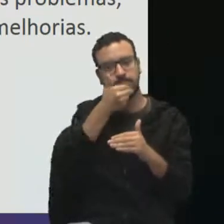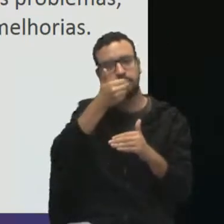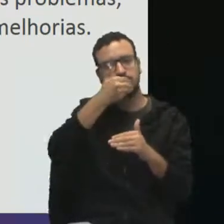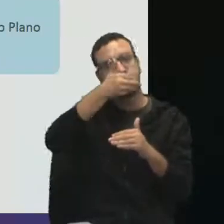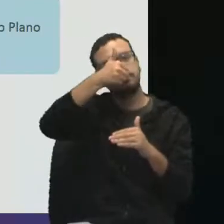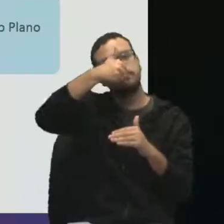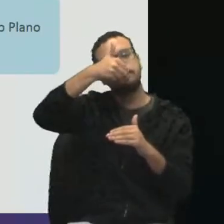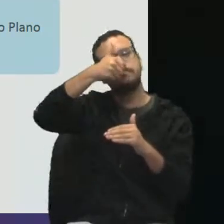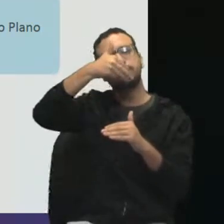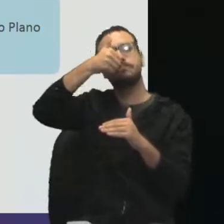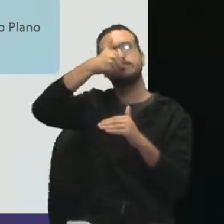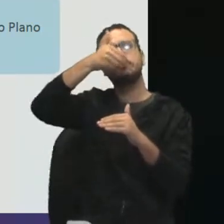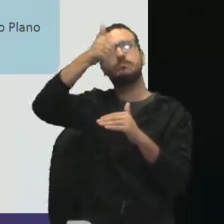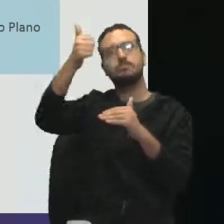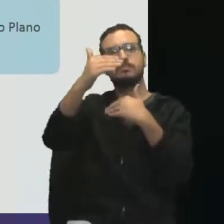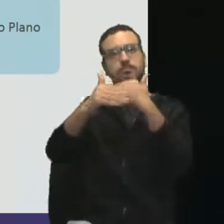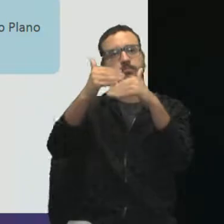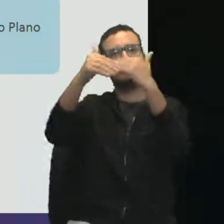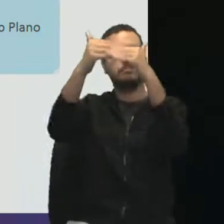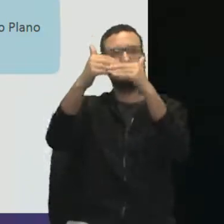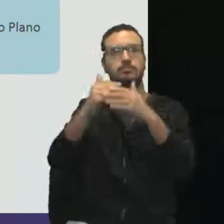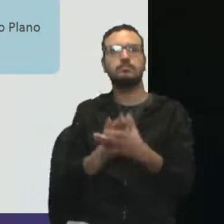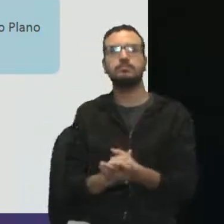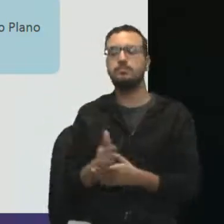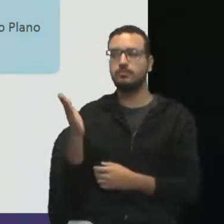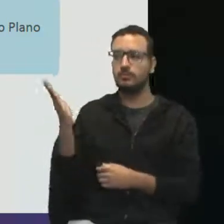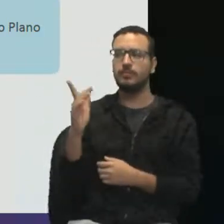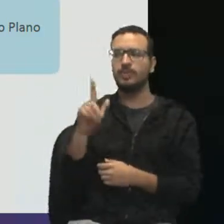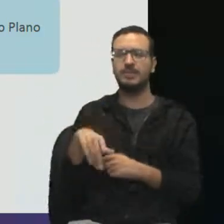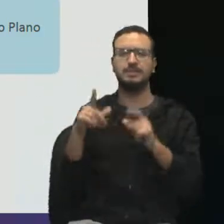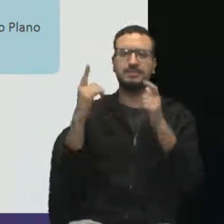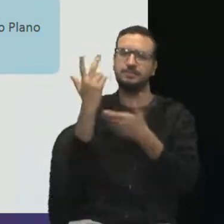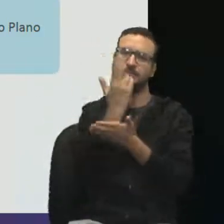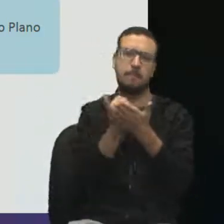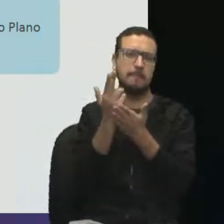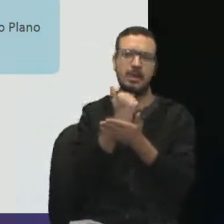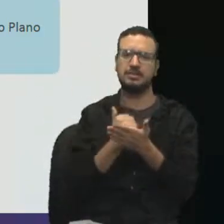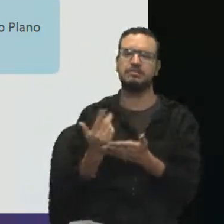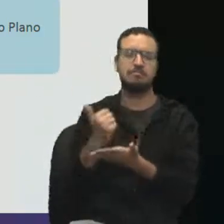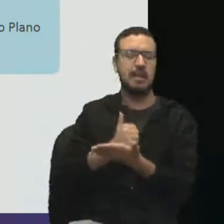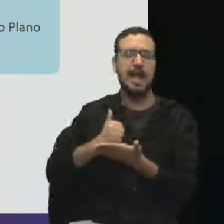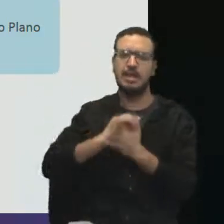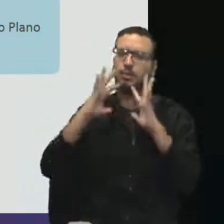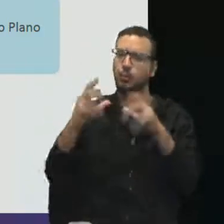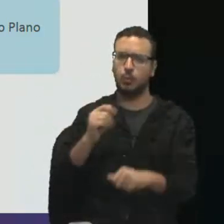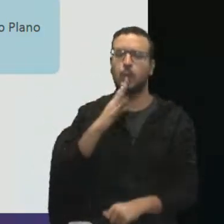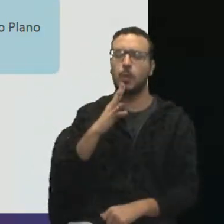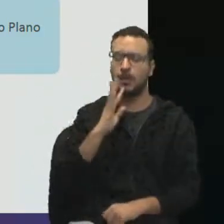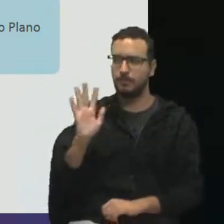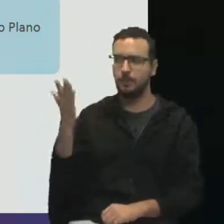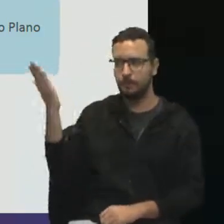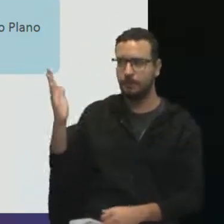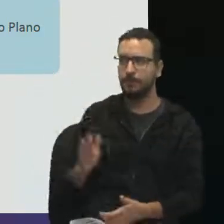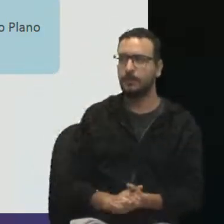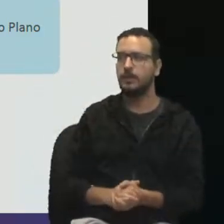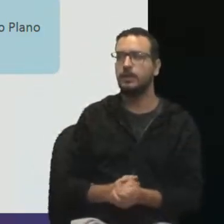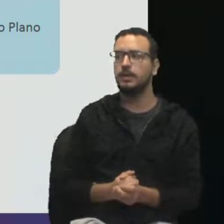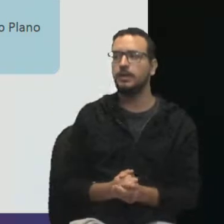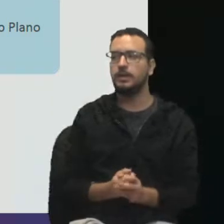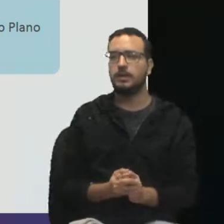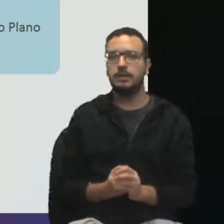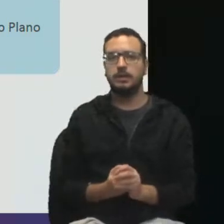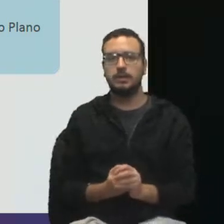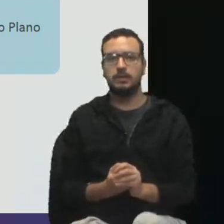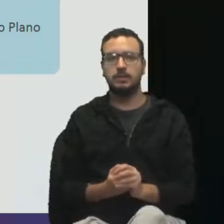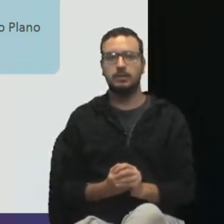processo. Eu tenho aqui a nossa figura padrão, nossa figura básica, né, para entendimento do PDCA. Então, eu